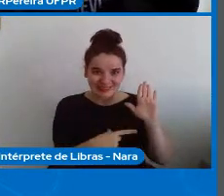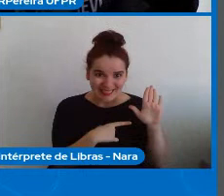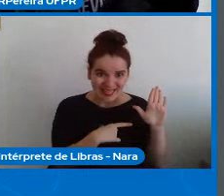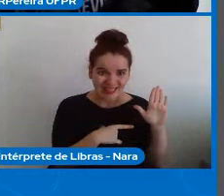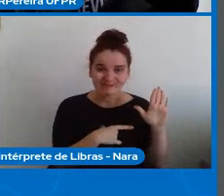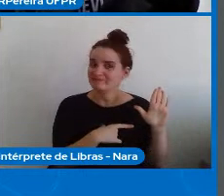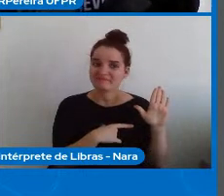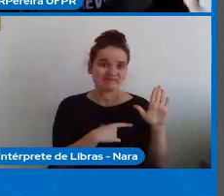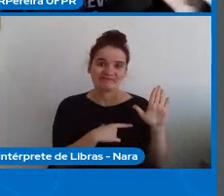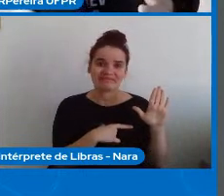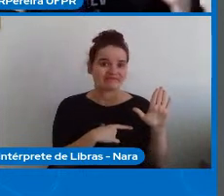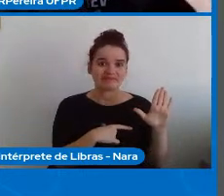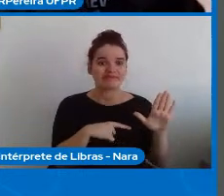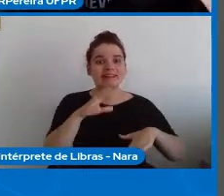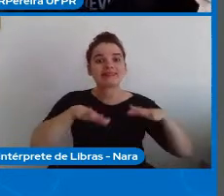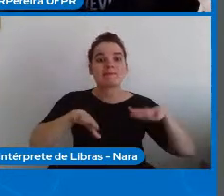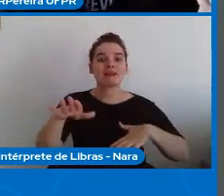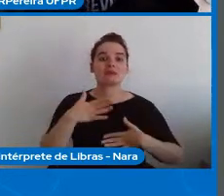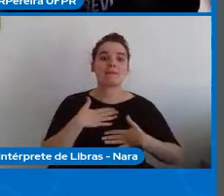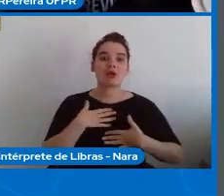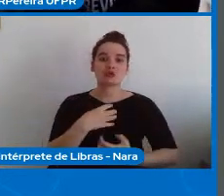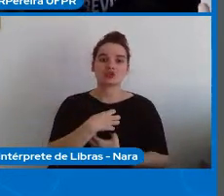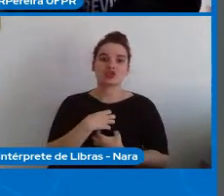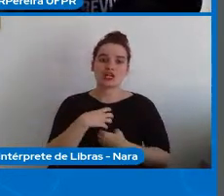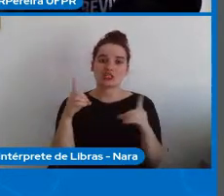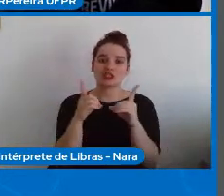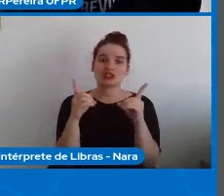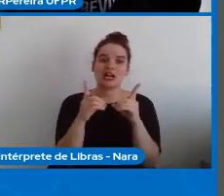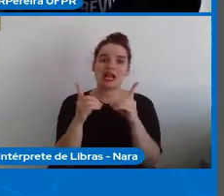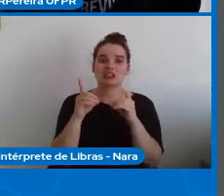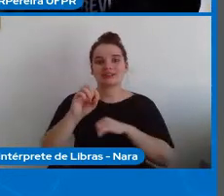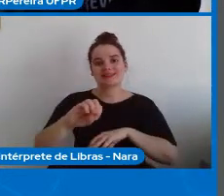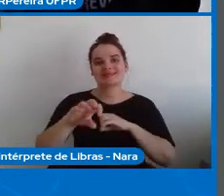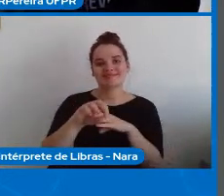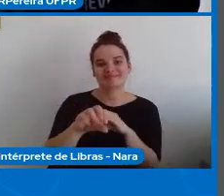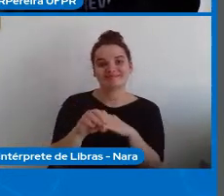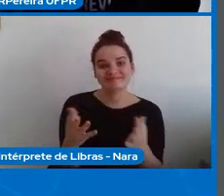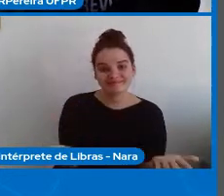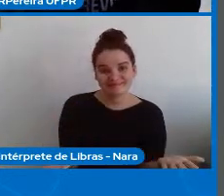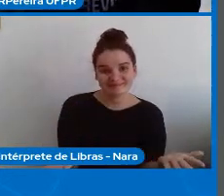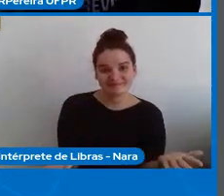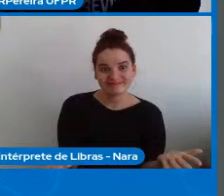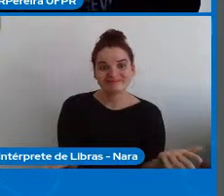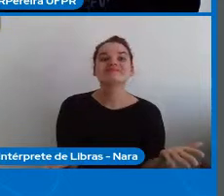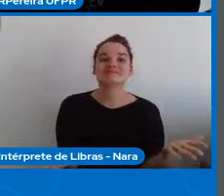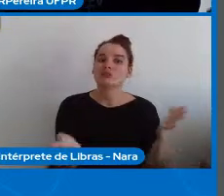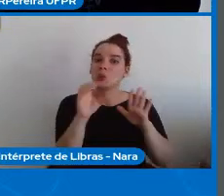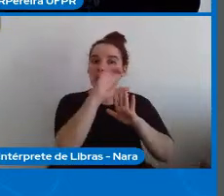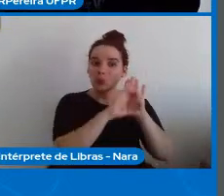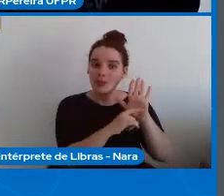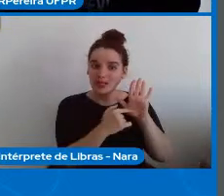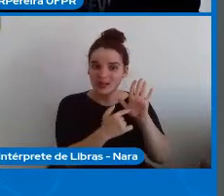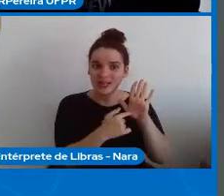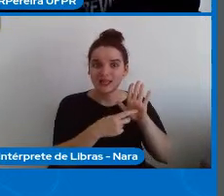escolhido a nossa estrutura curricular por si só não comunica isso